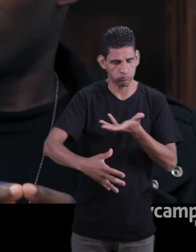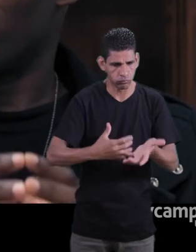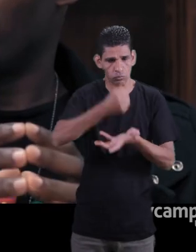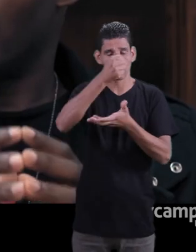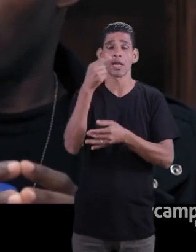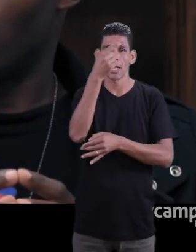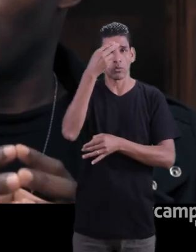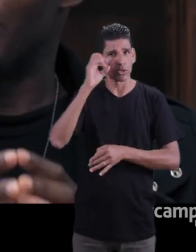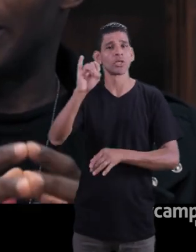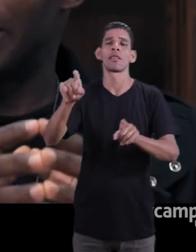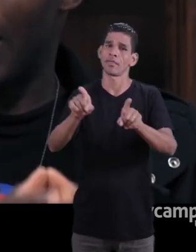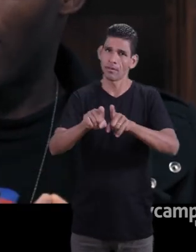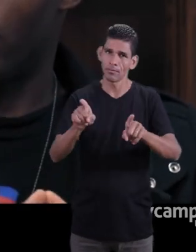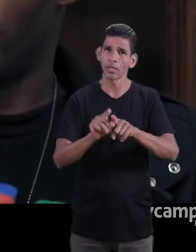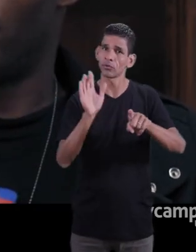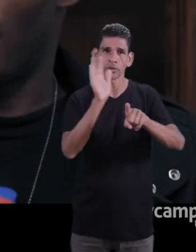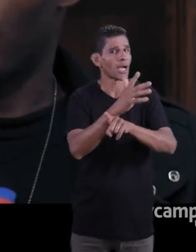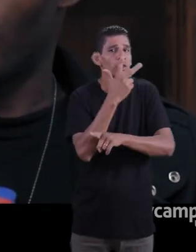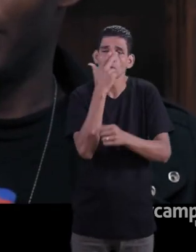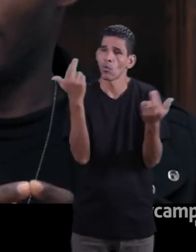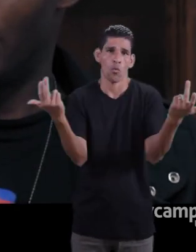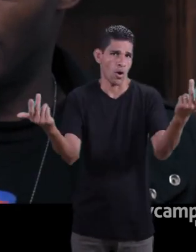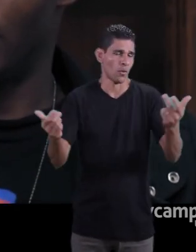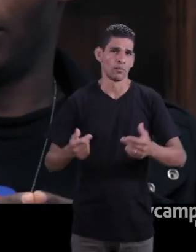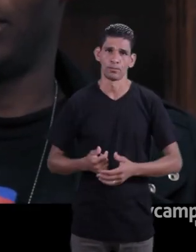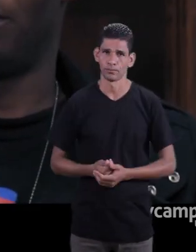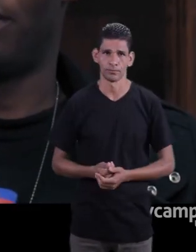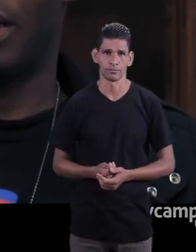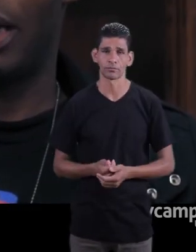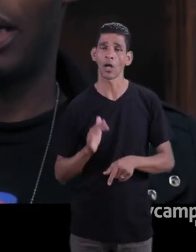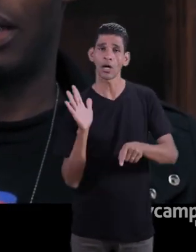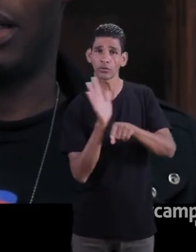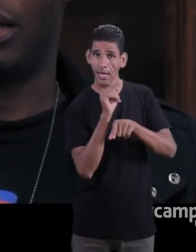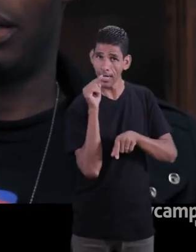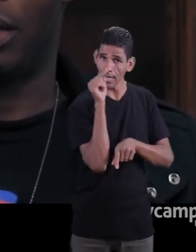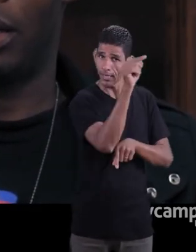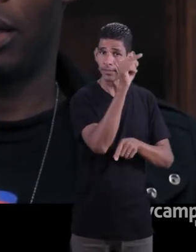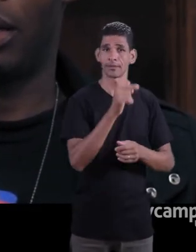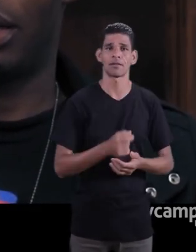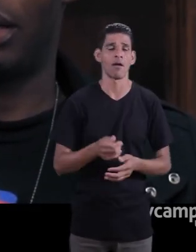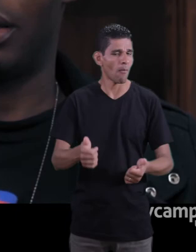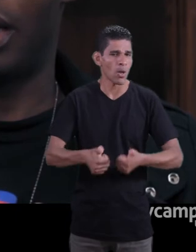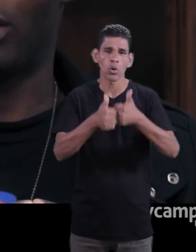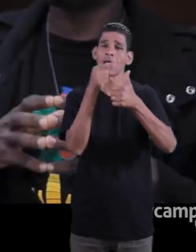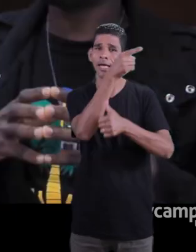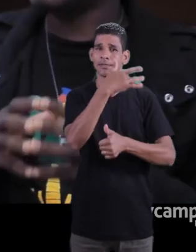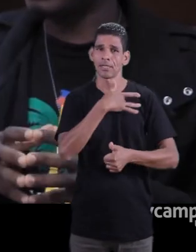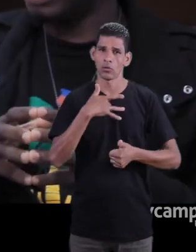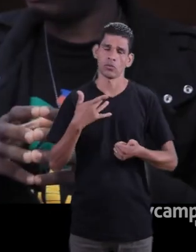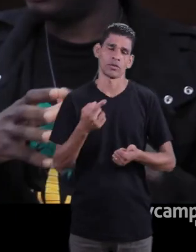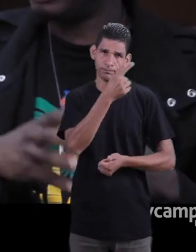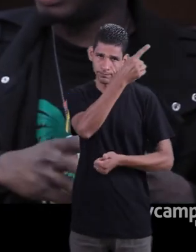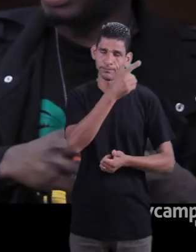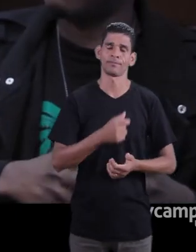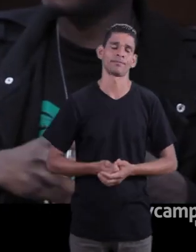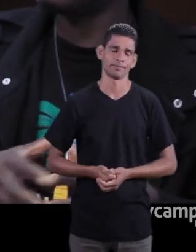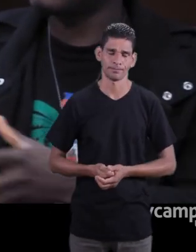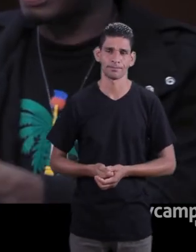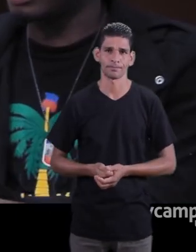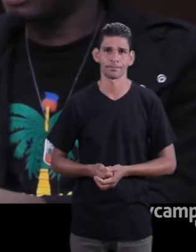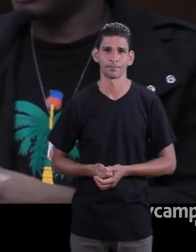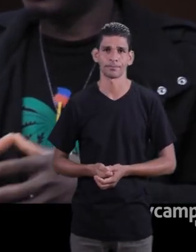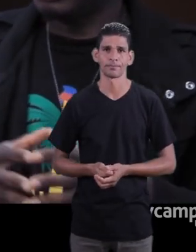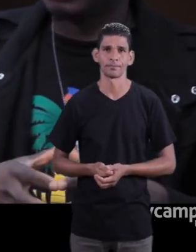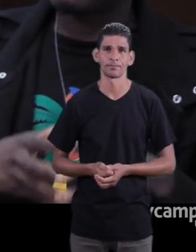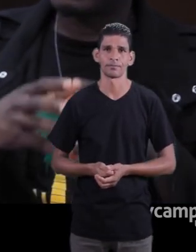levar um projeto sustentável para o Haiti para ajudar, ou seja, a